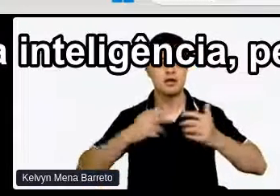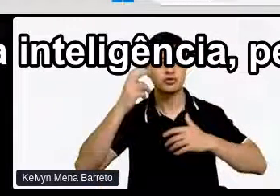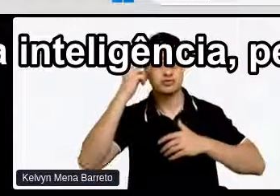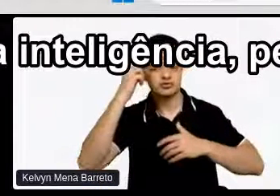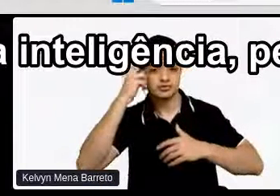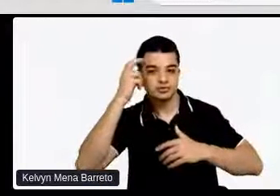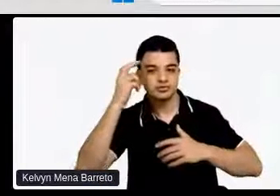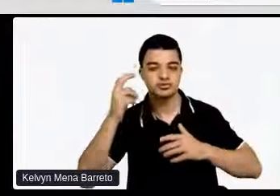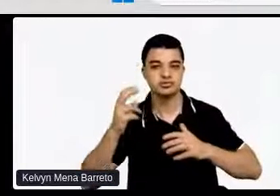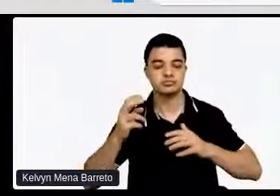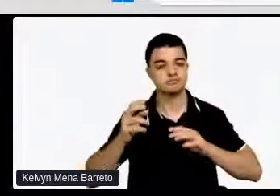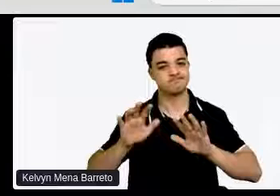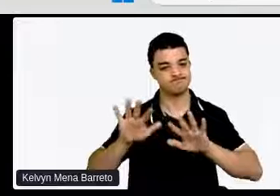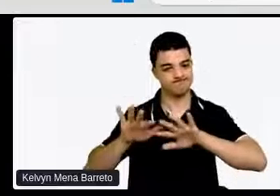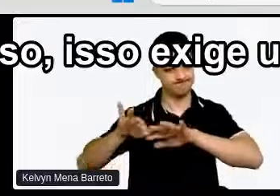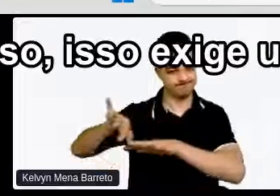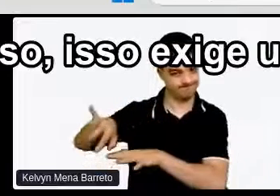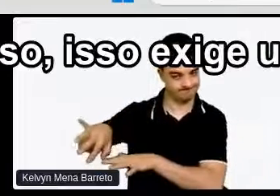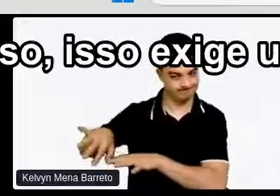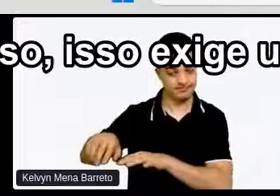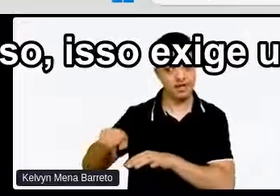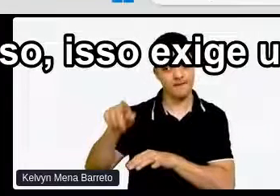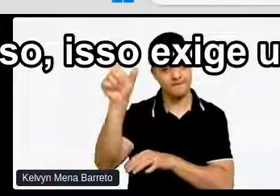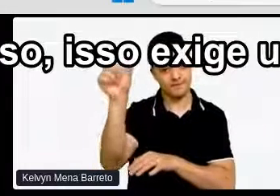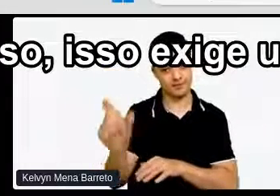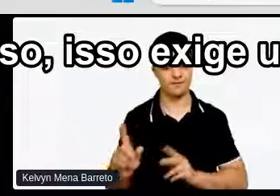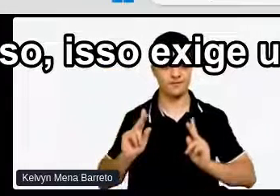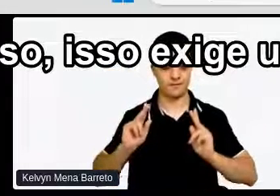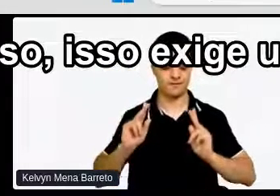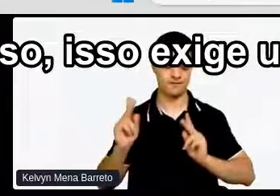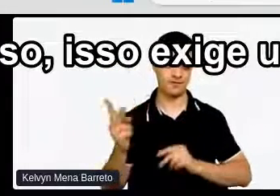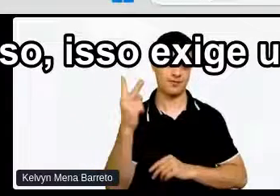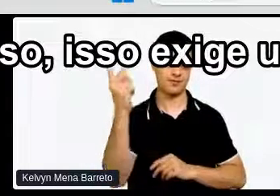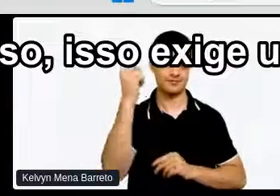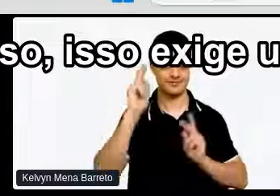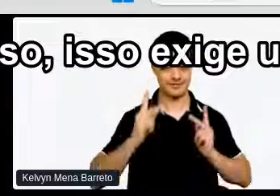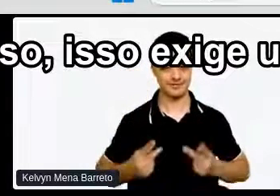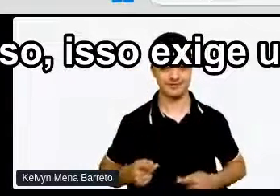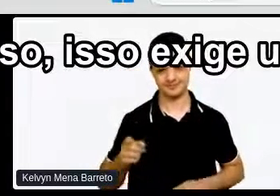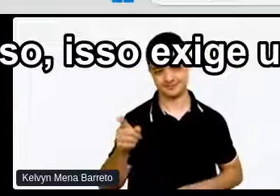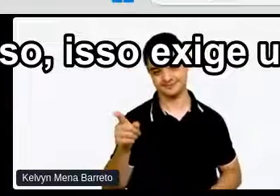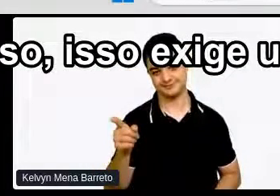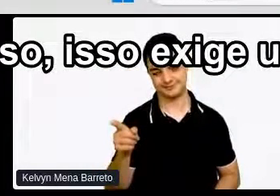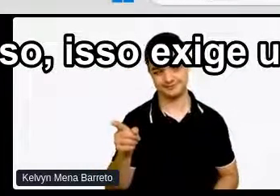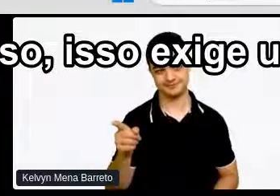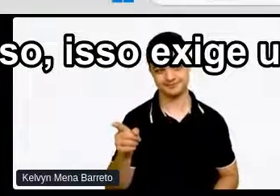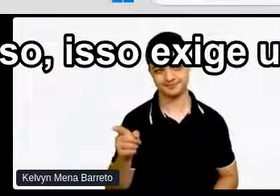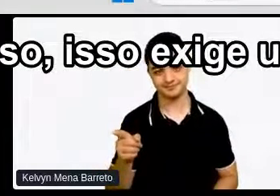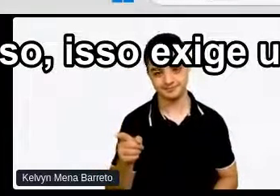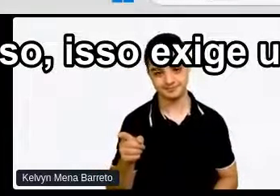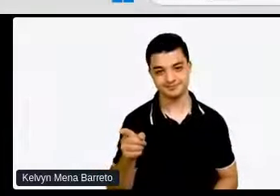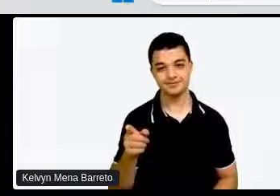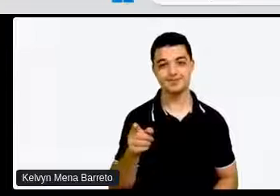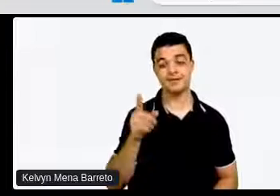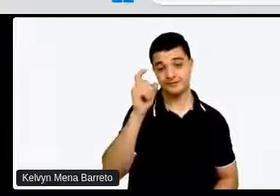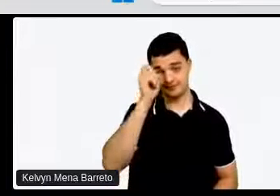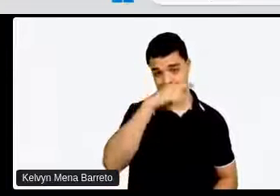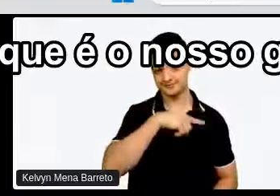habilidades Enfim Nisso Isso exige uma atitude Que ela é difícil